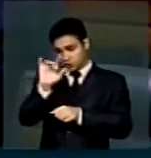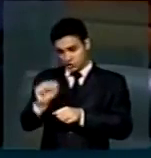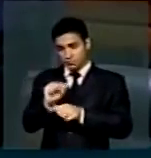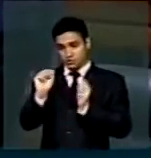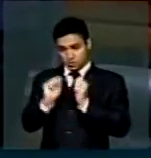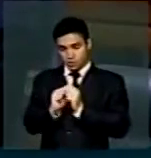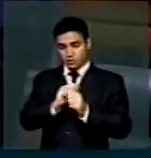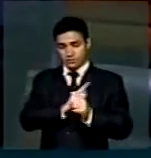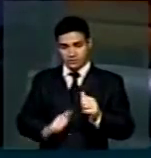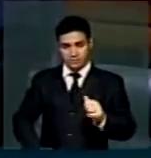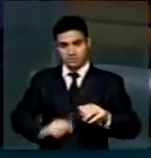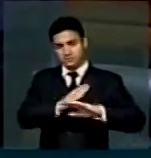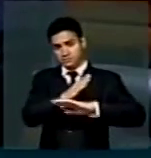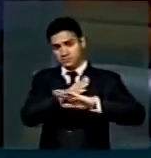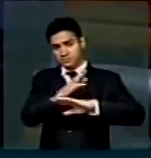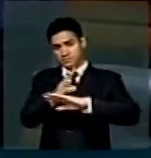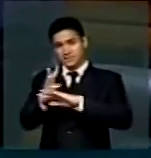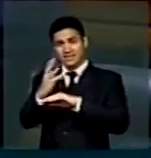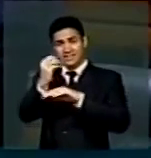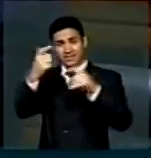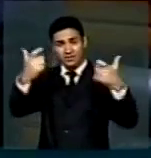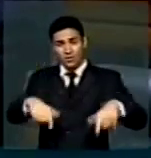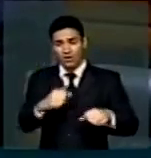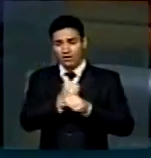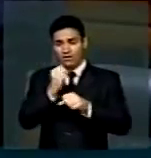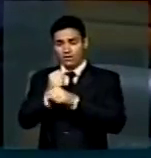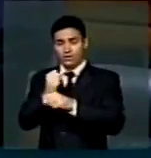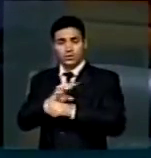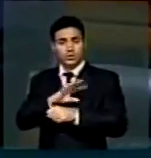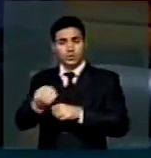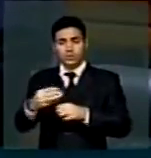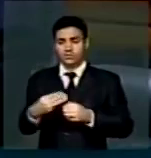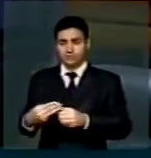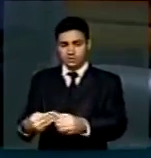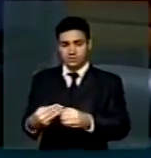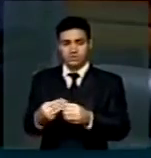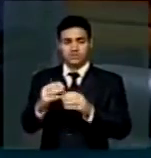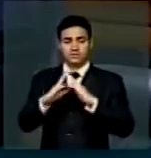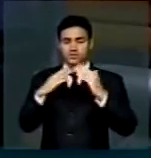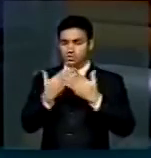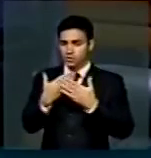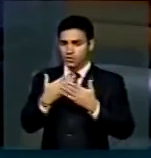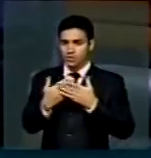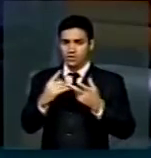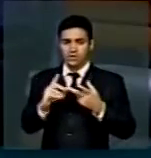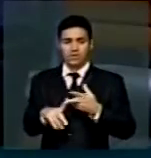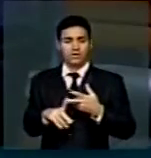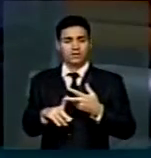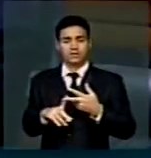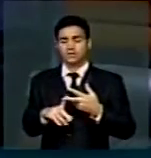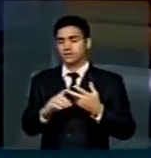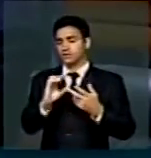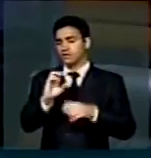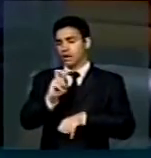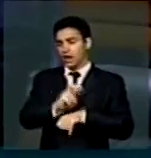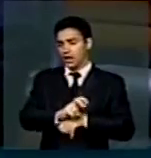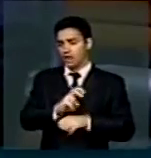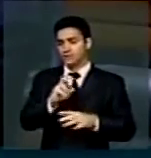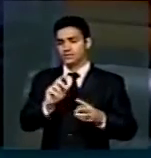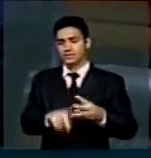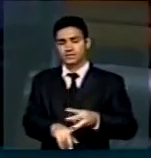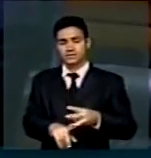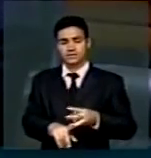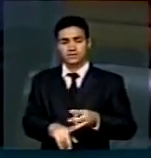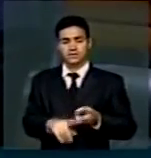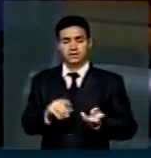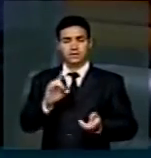fomos em mais de 30 ordens de serviço, andamos em todos os municípios. É em escola, é em creches, é